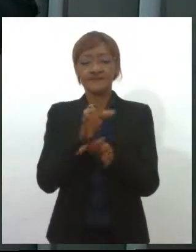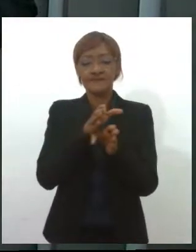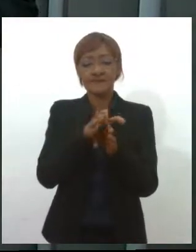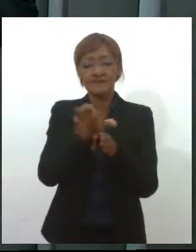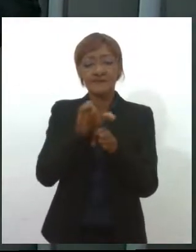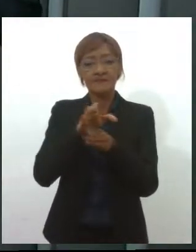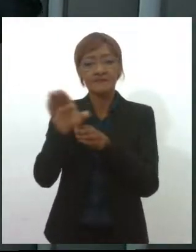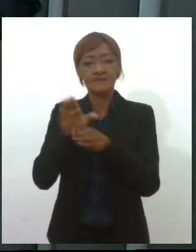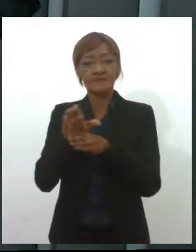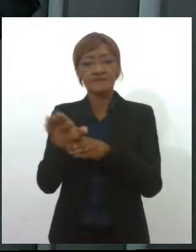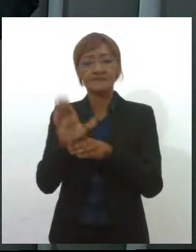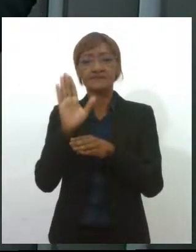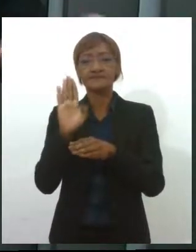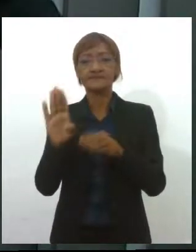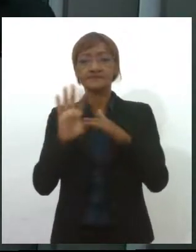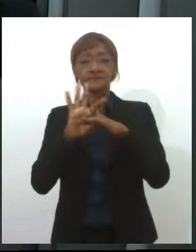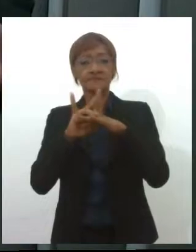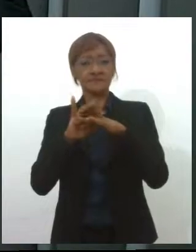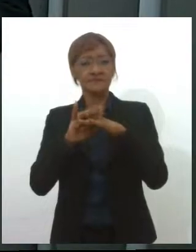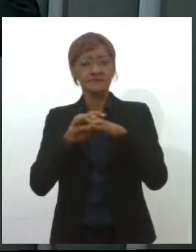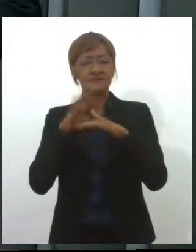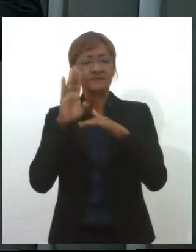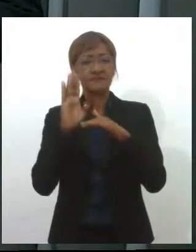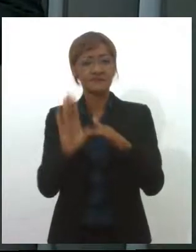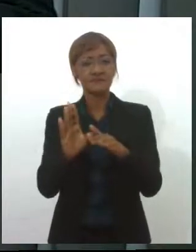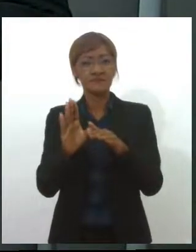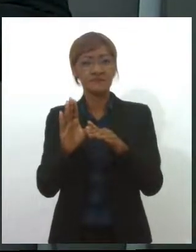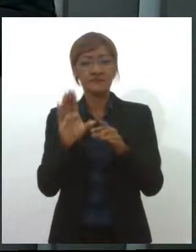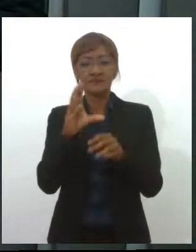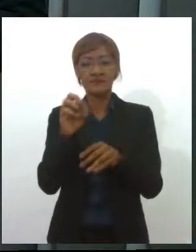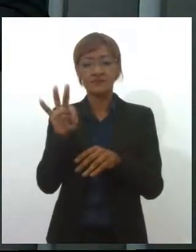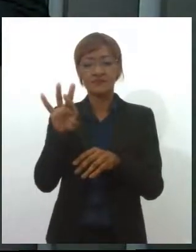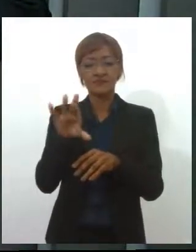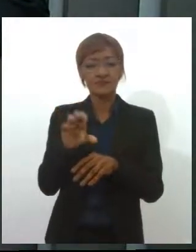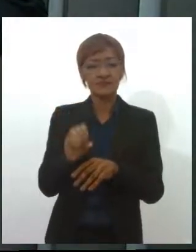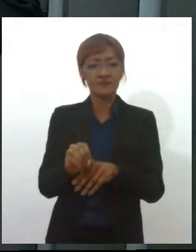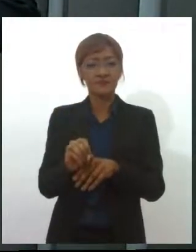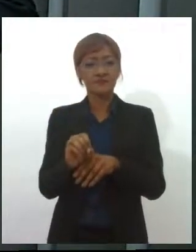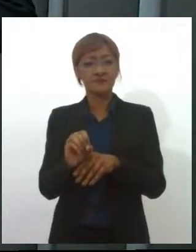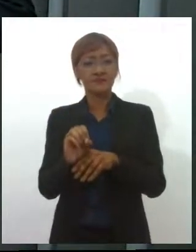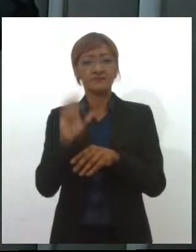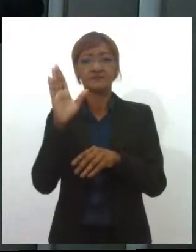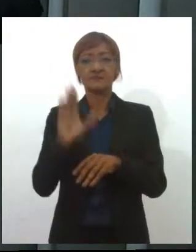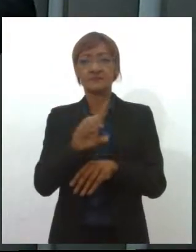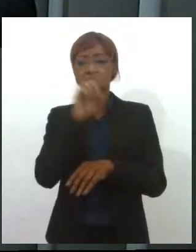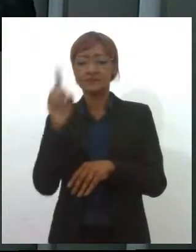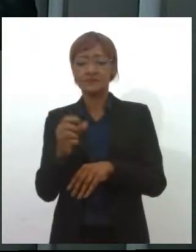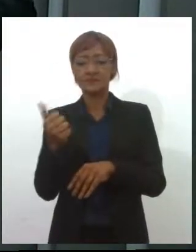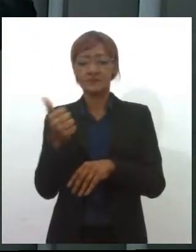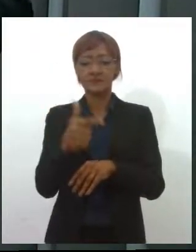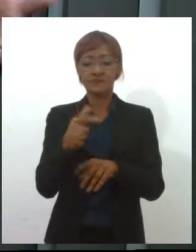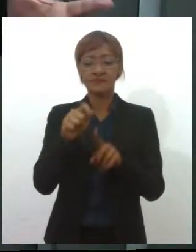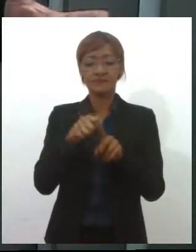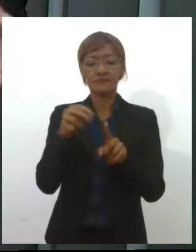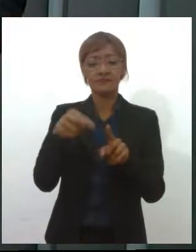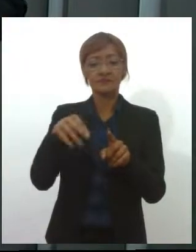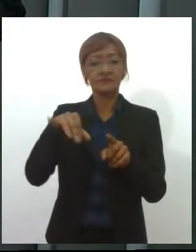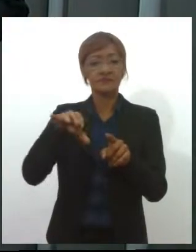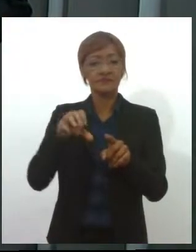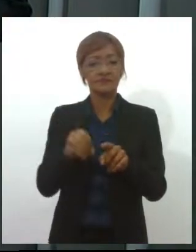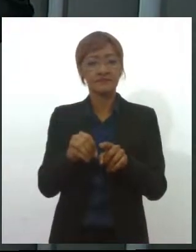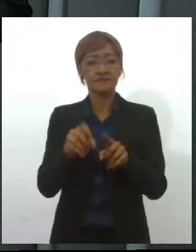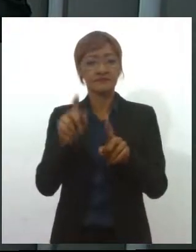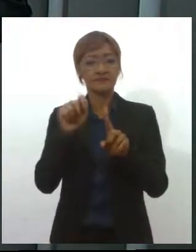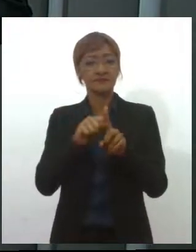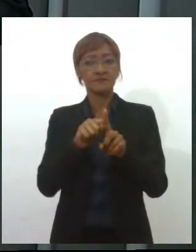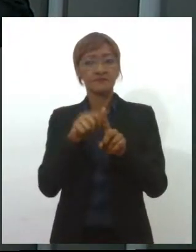sobre a Fibromialgia que deve se realizar anualmente na semana do dia 12 de maio. Neste mês, o Movimento Fevereiro